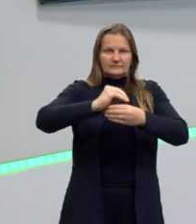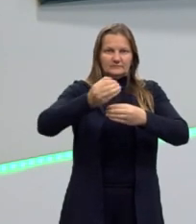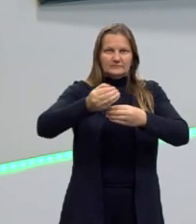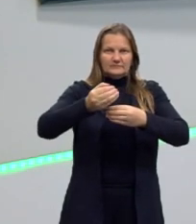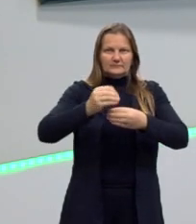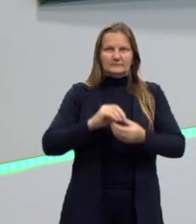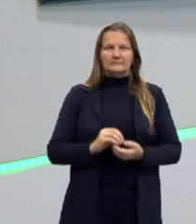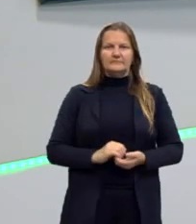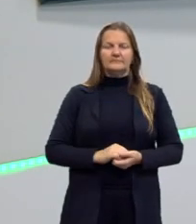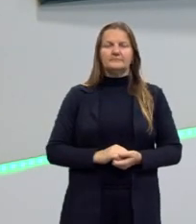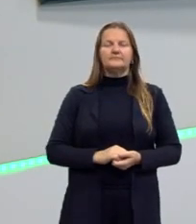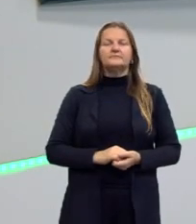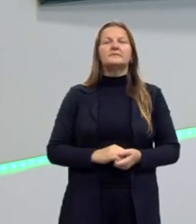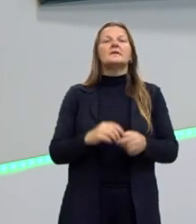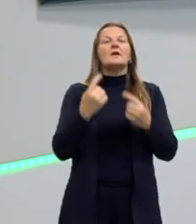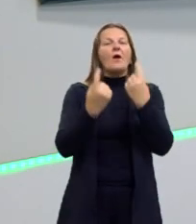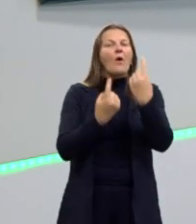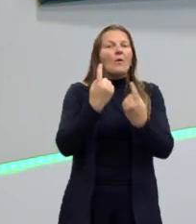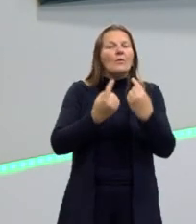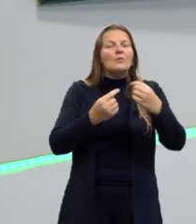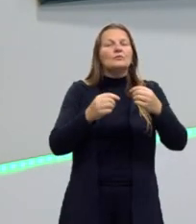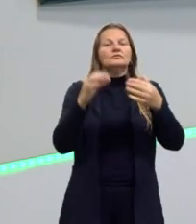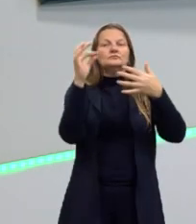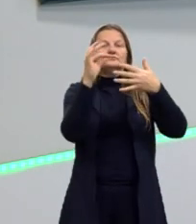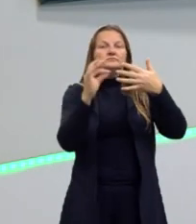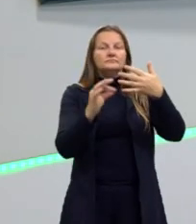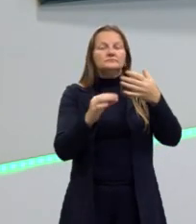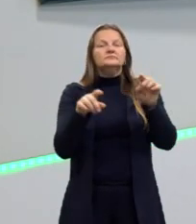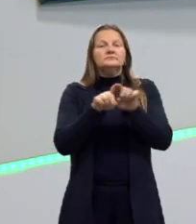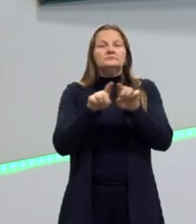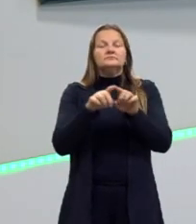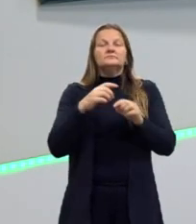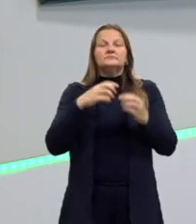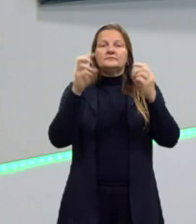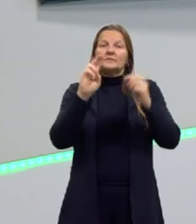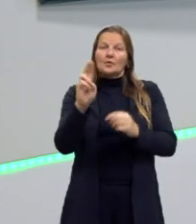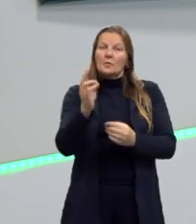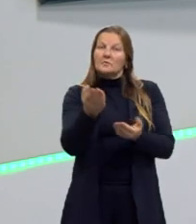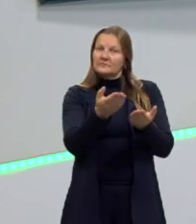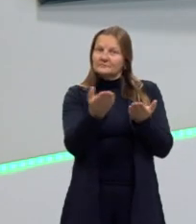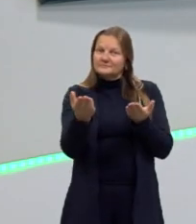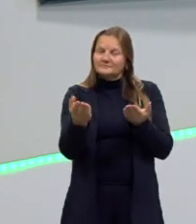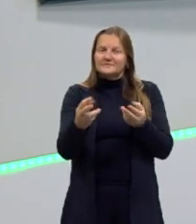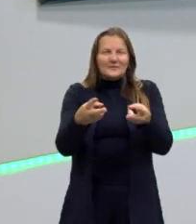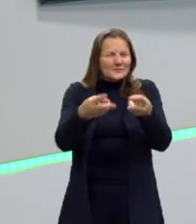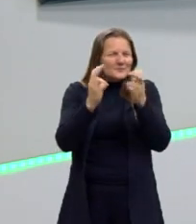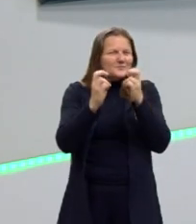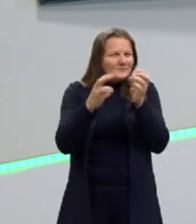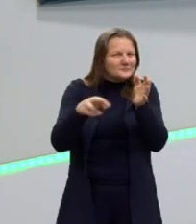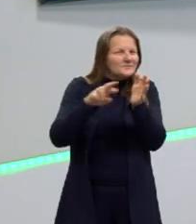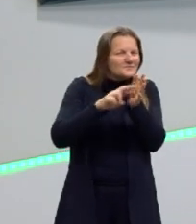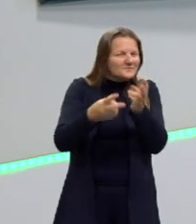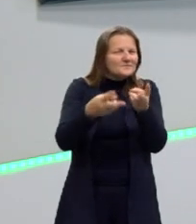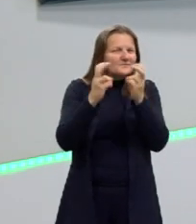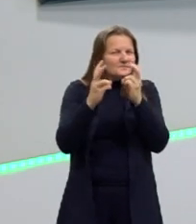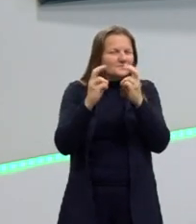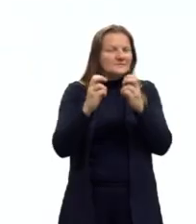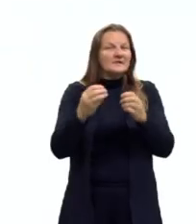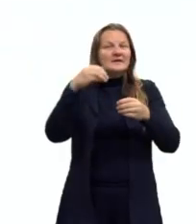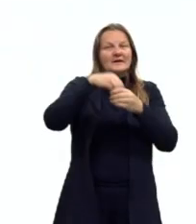Nós temos alguns elementos agora que nós vamos ver, alguns nomes que vocês vão reconhecer lá da